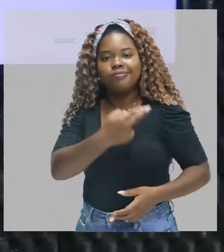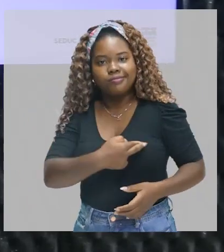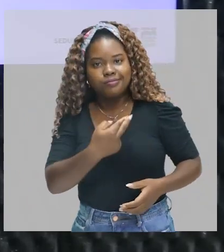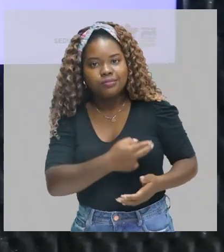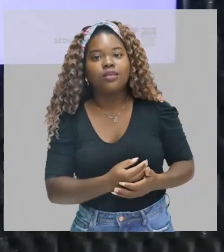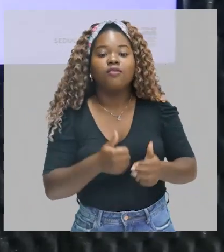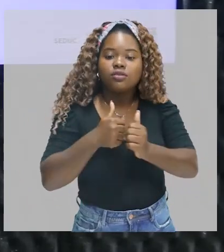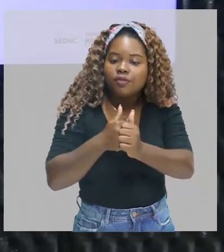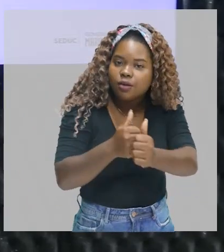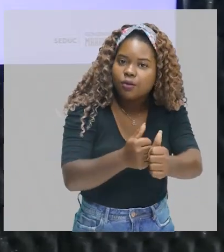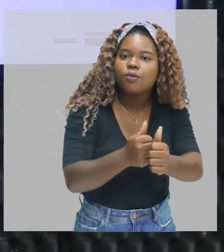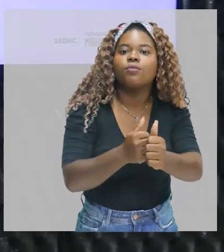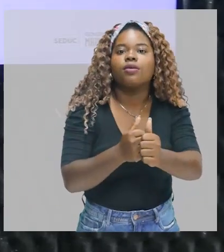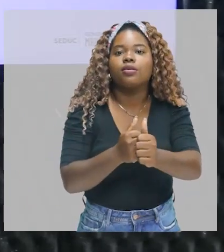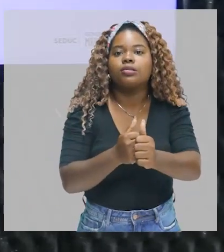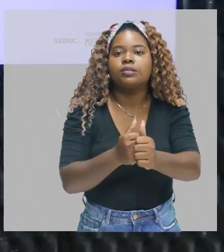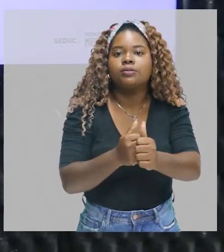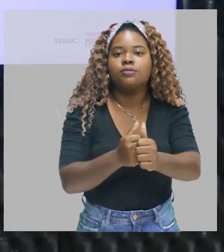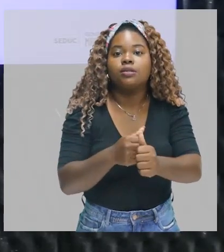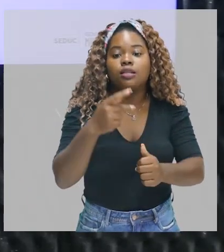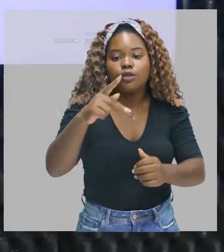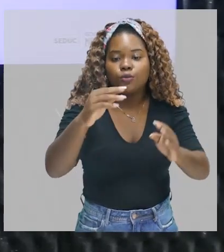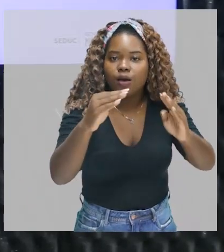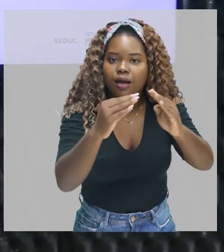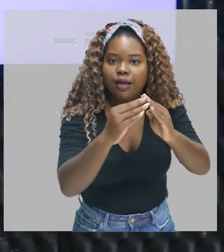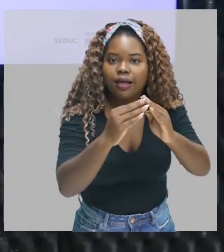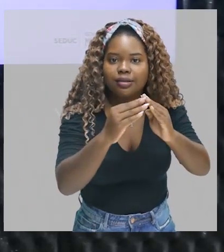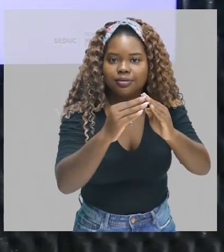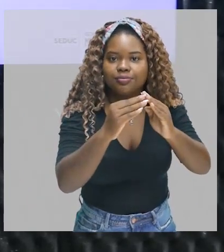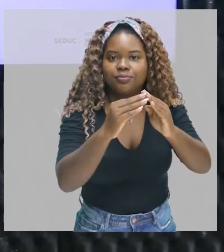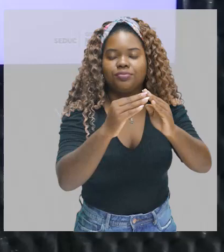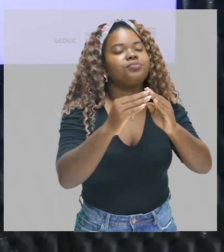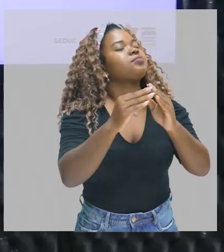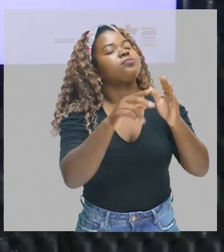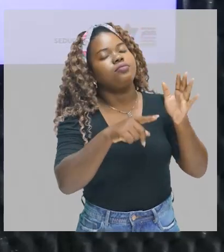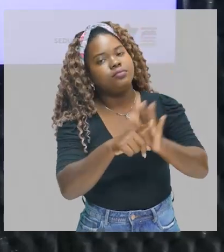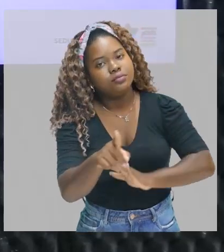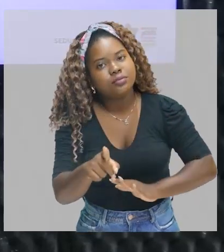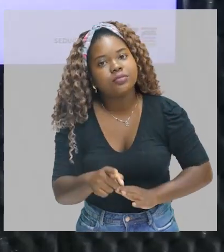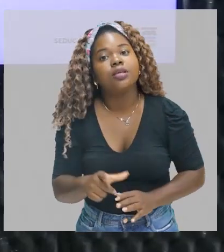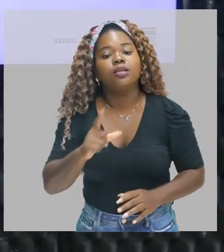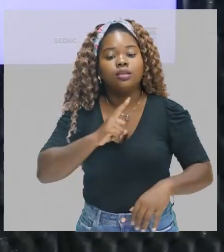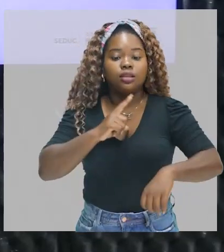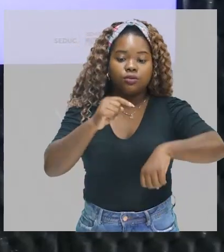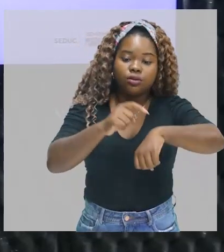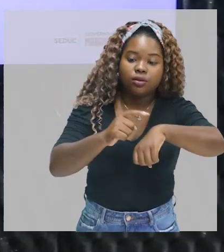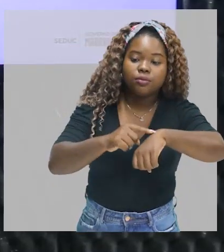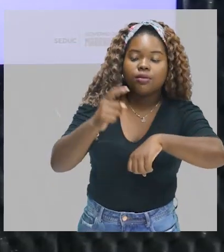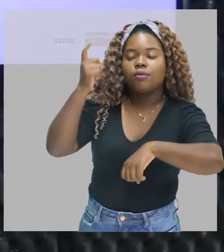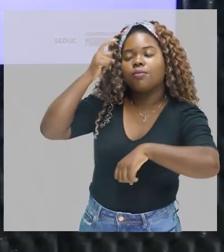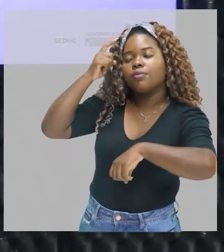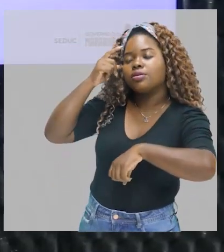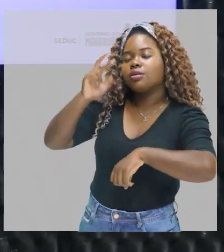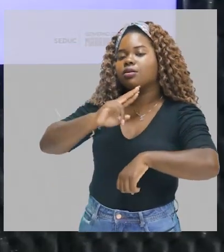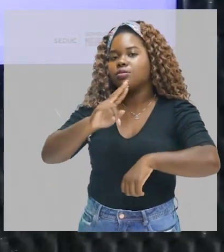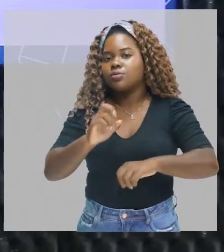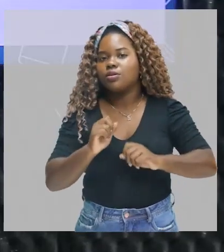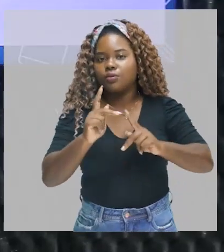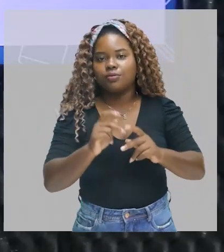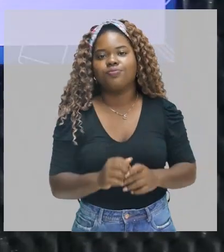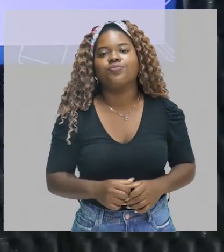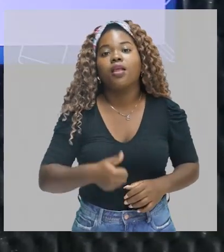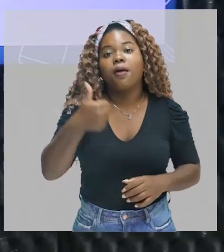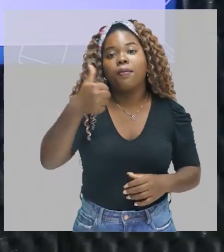você vai acompanhar na sua tela as questões, ter um tempinho para pensar e a gente vai comentando aqui, tá bom?